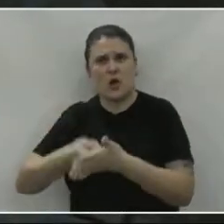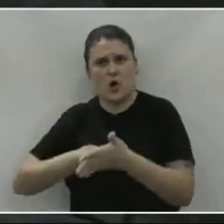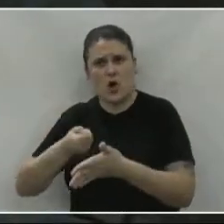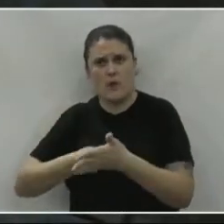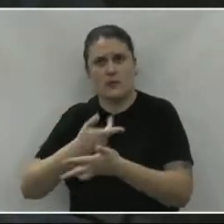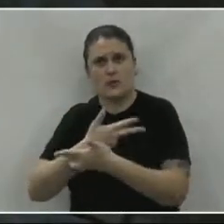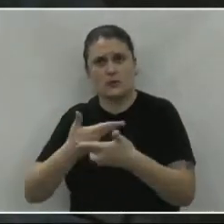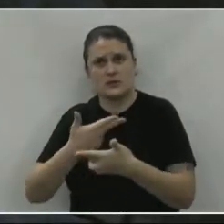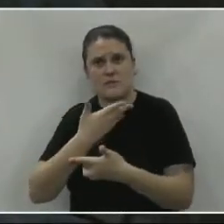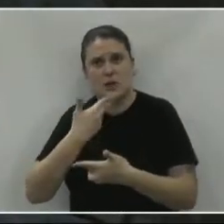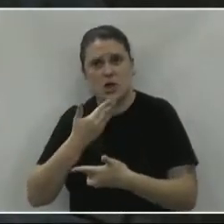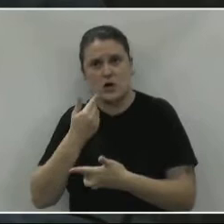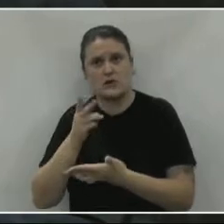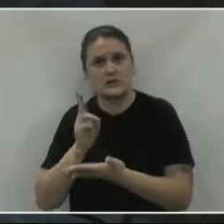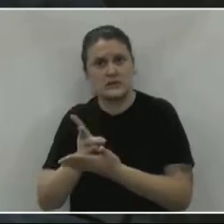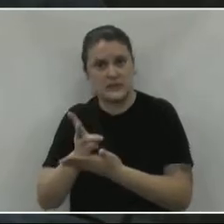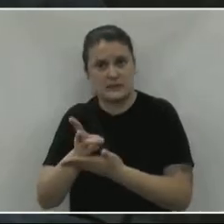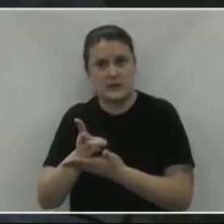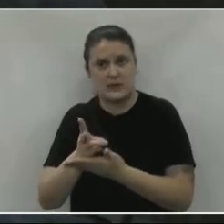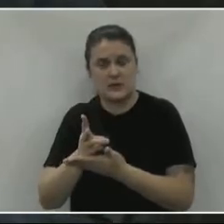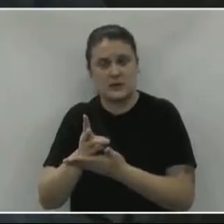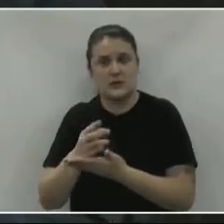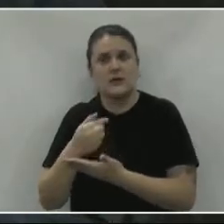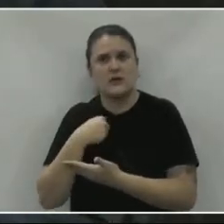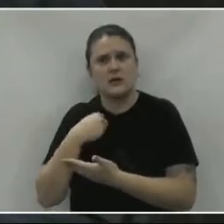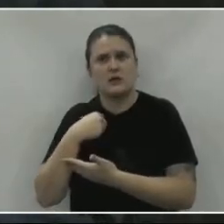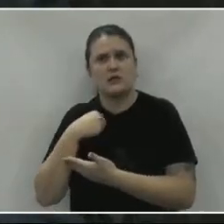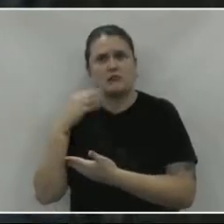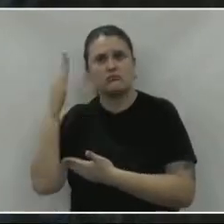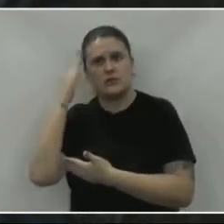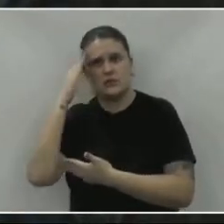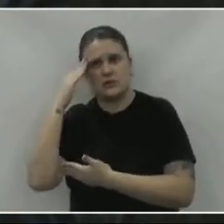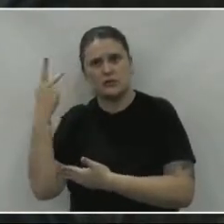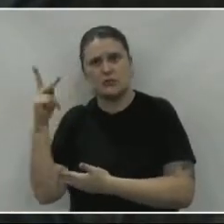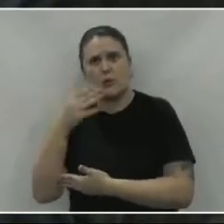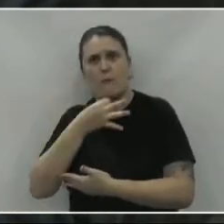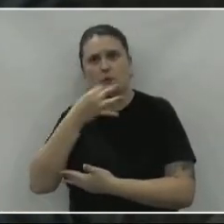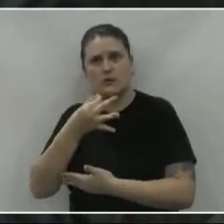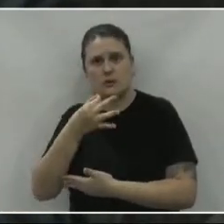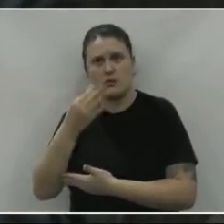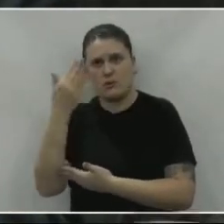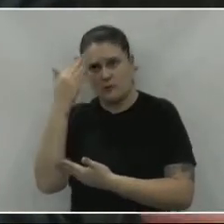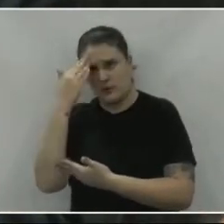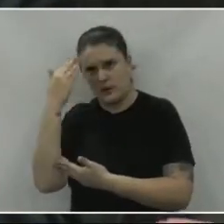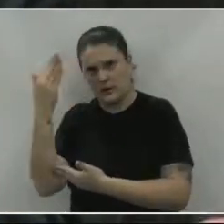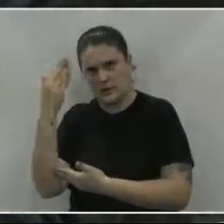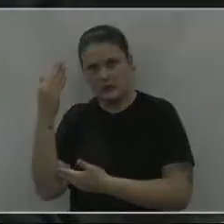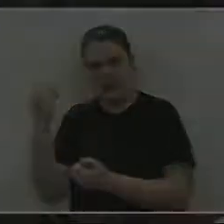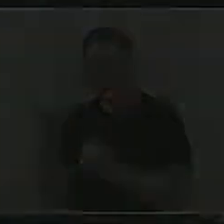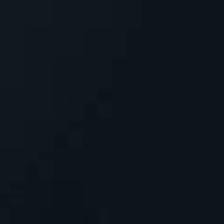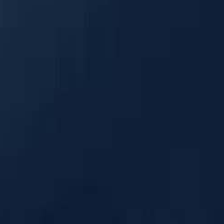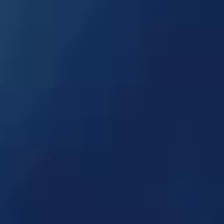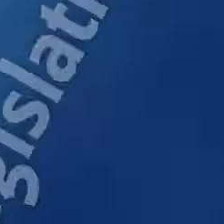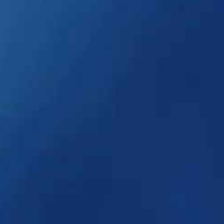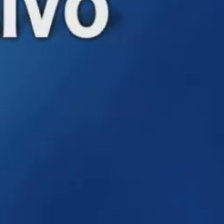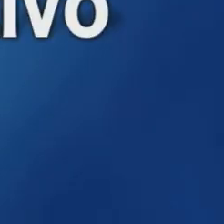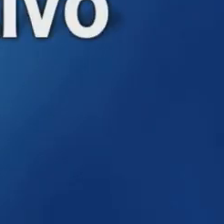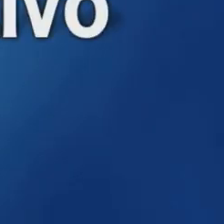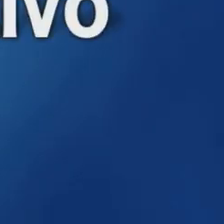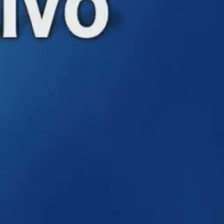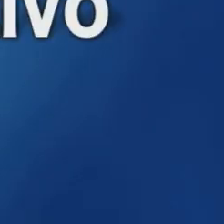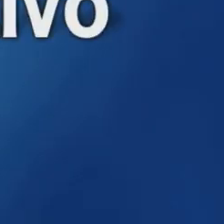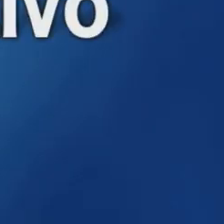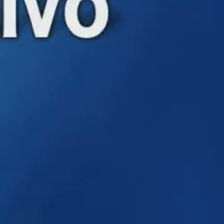melhorias, sempre. E entendo a sua colocação. Então, obrigado pela parte. E boa noite. E